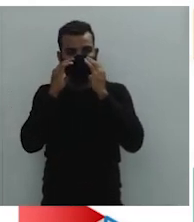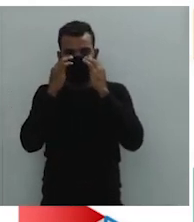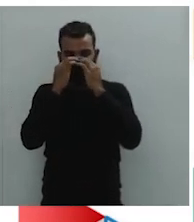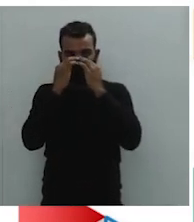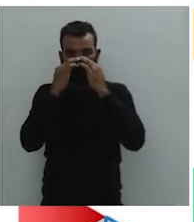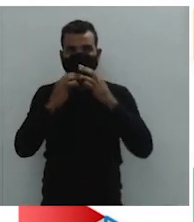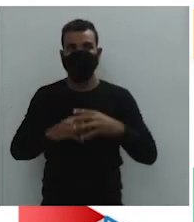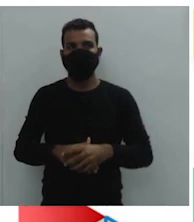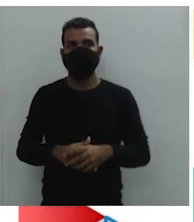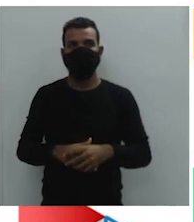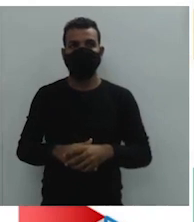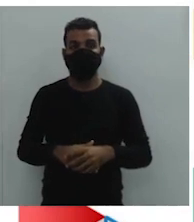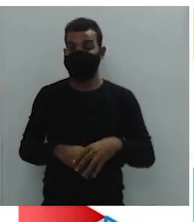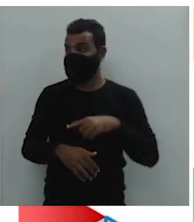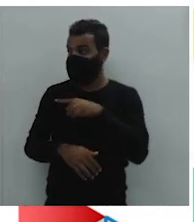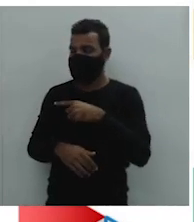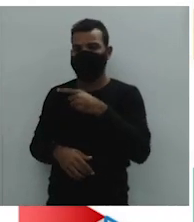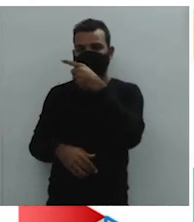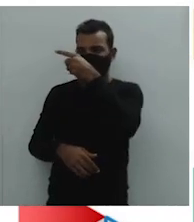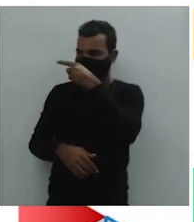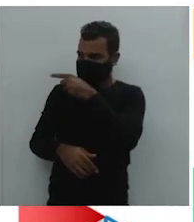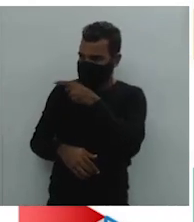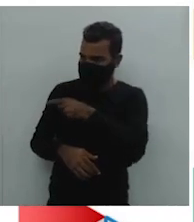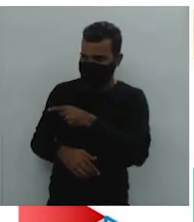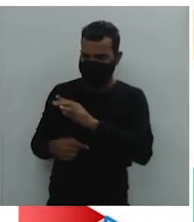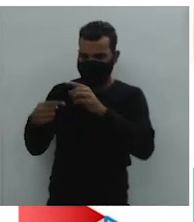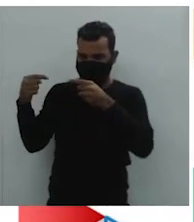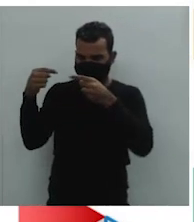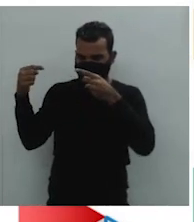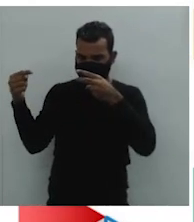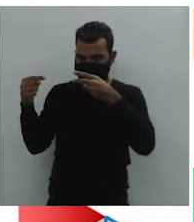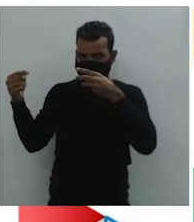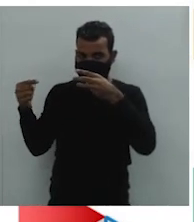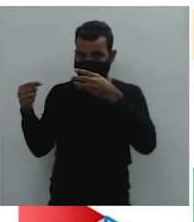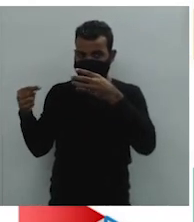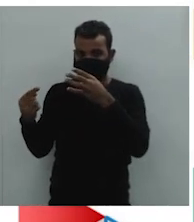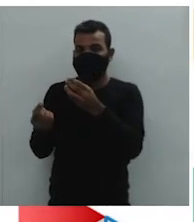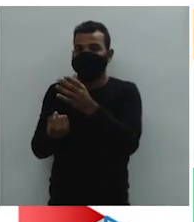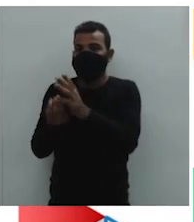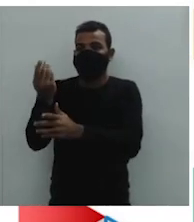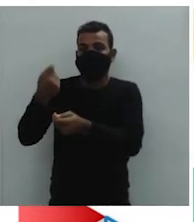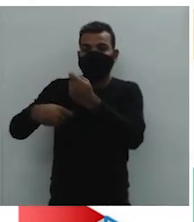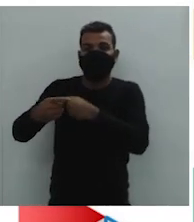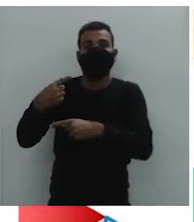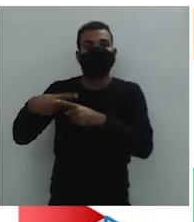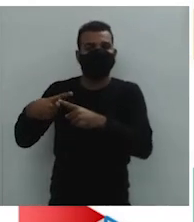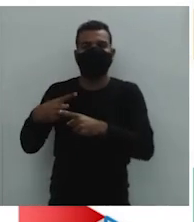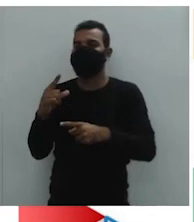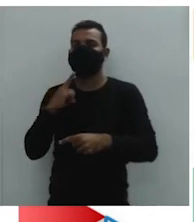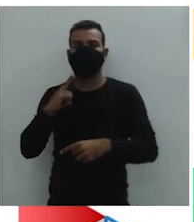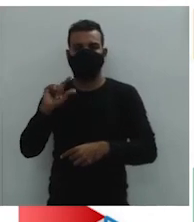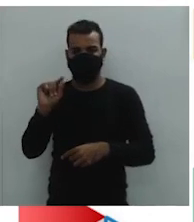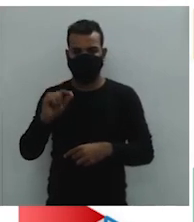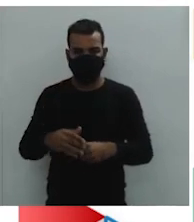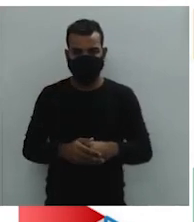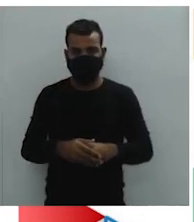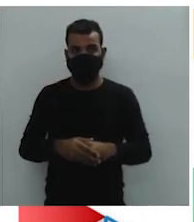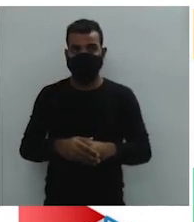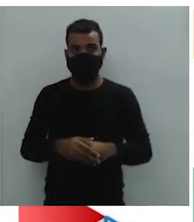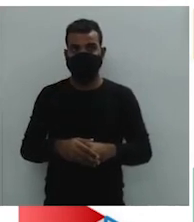pontos, dentro desses fluxos econômicos na formação territorial. Teremos a